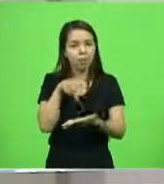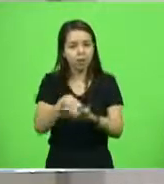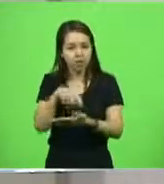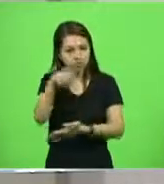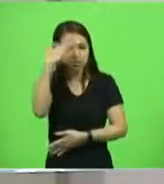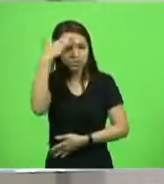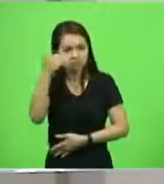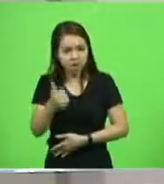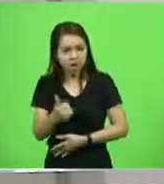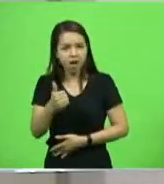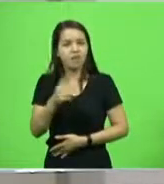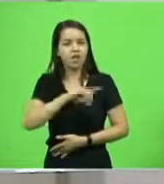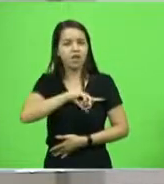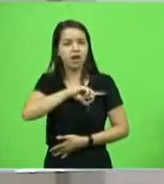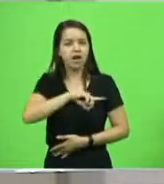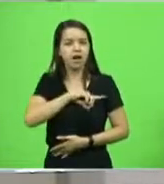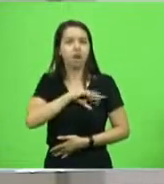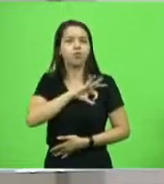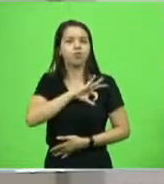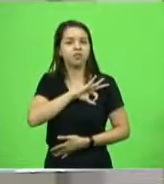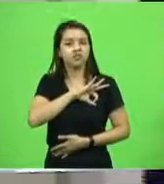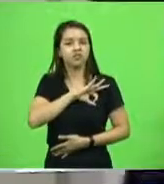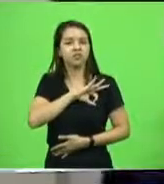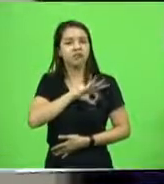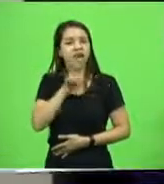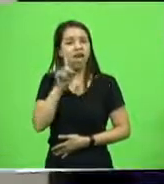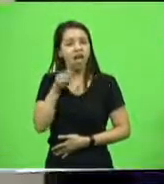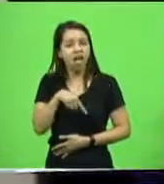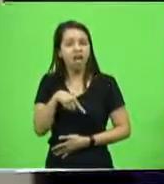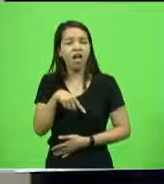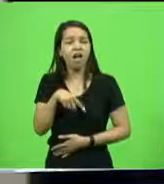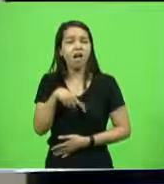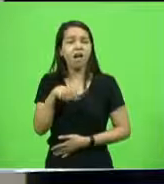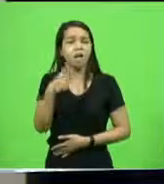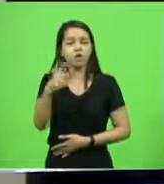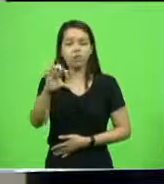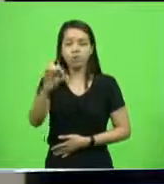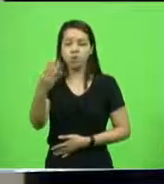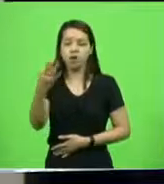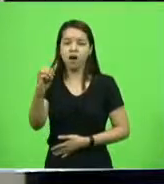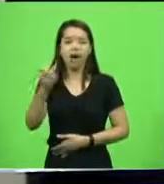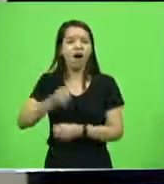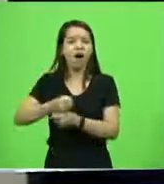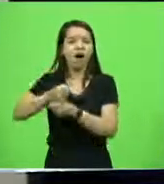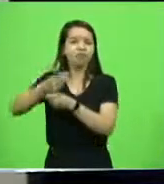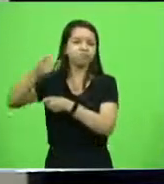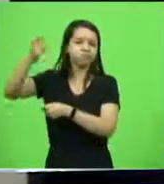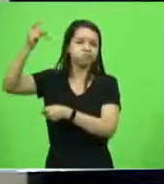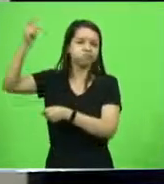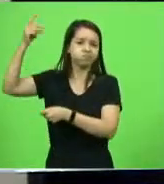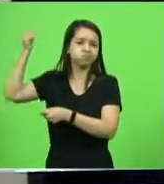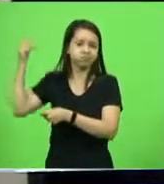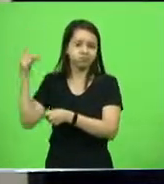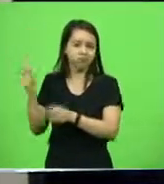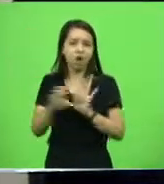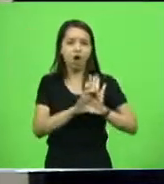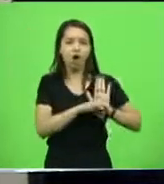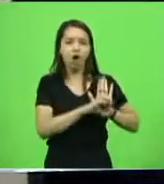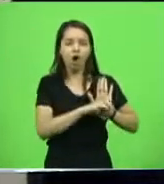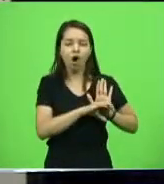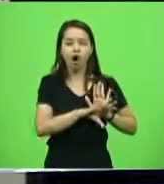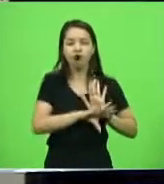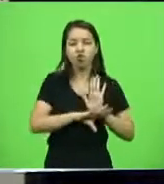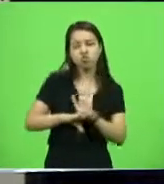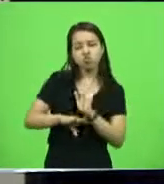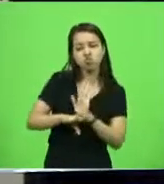1940. Nosso Código de Processo Penal, que concede esses inúmeros benefícios, indulto,